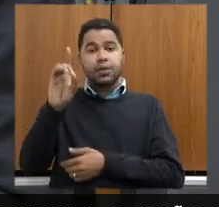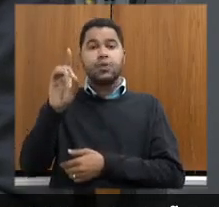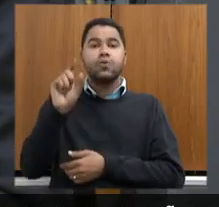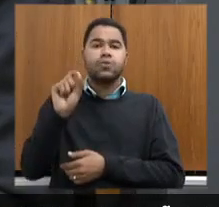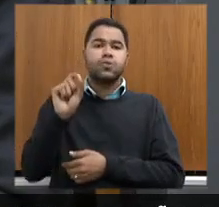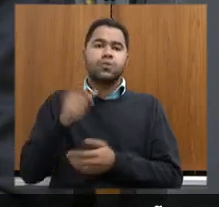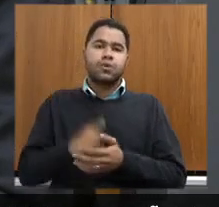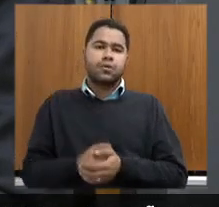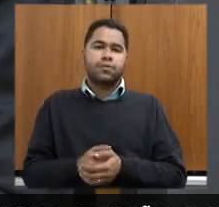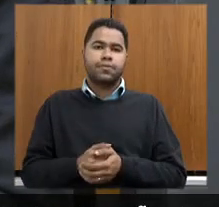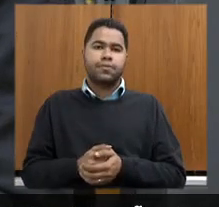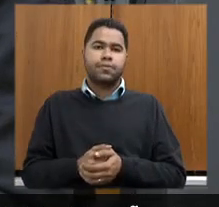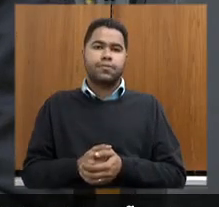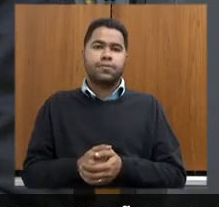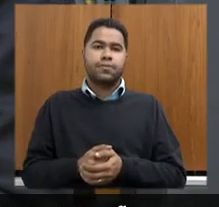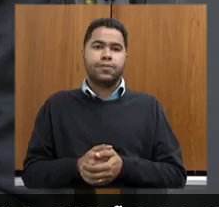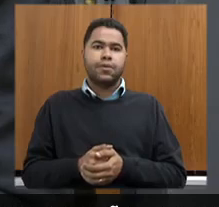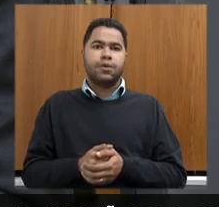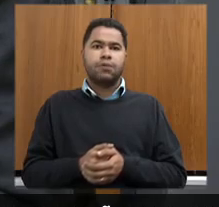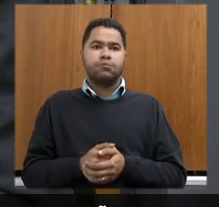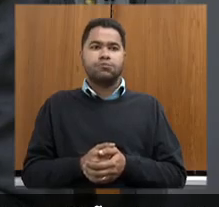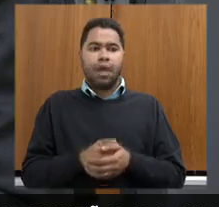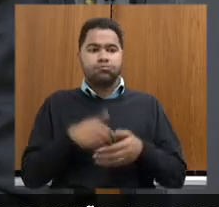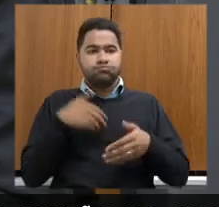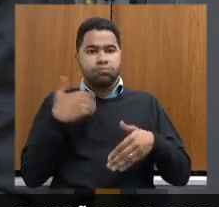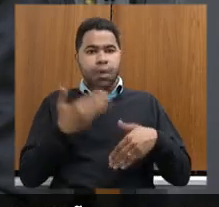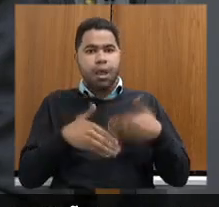dando celeridade,